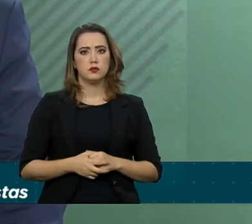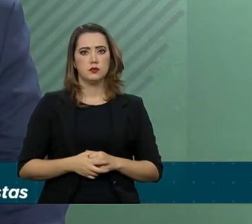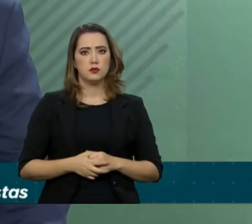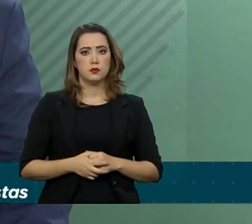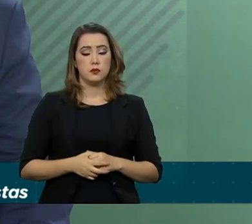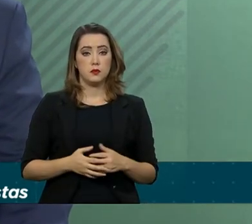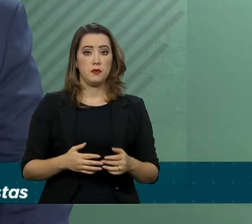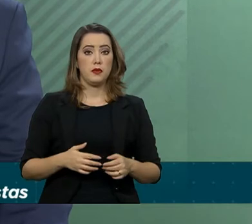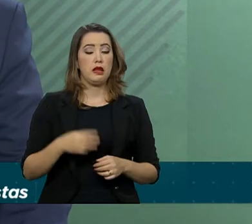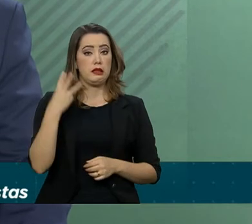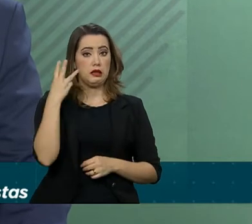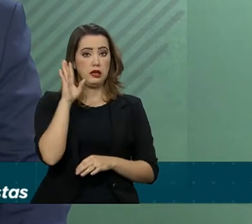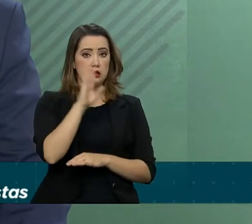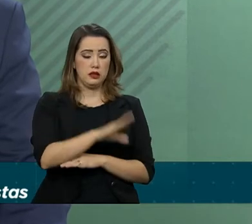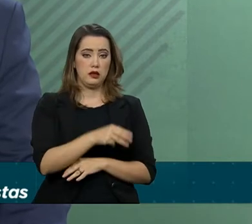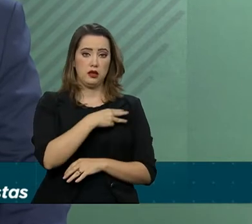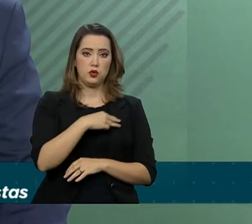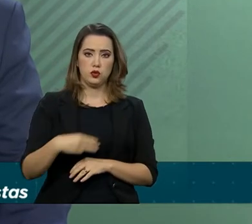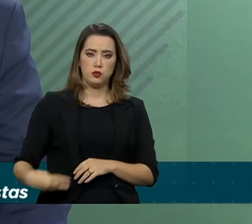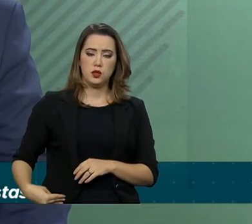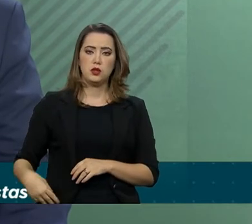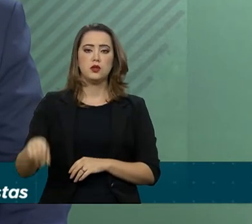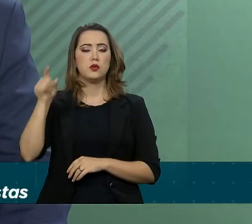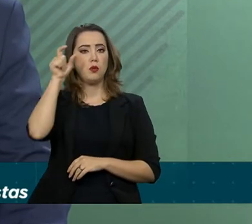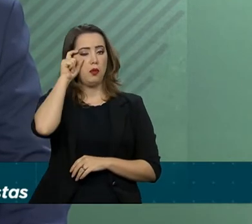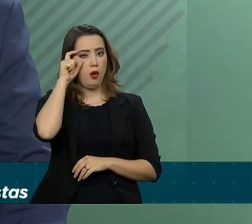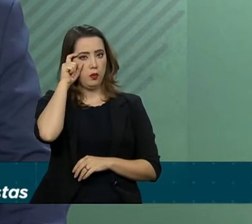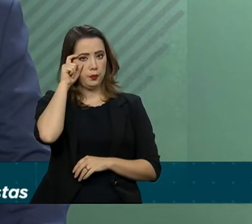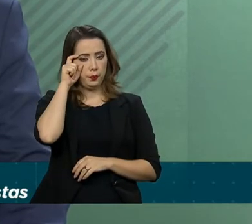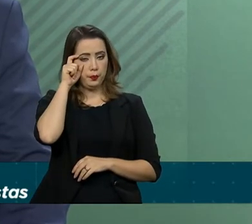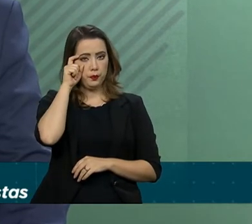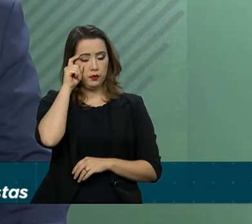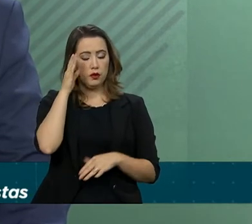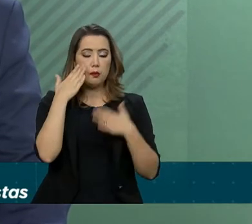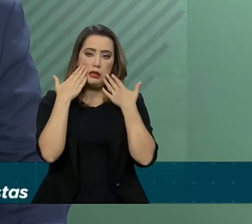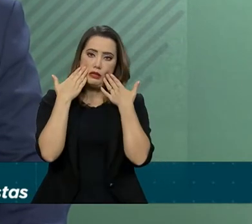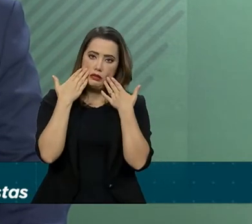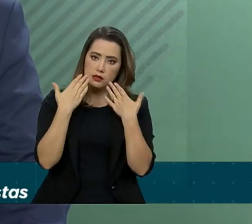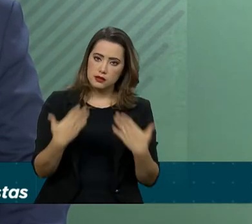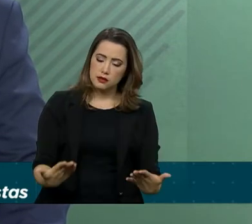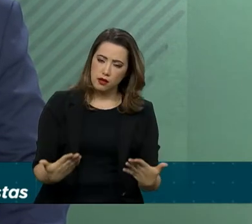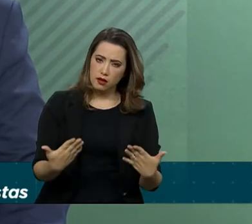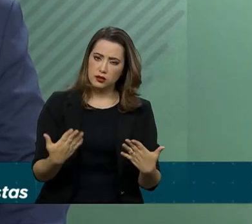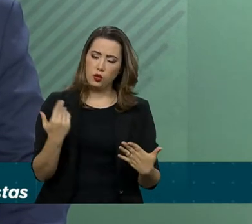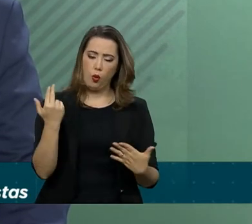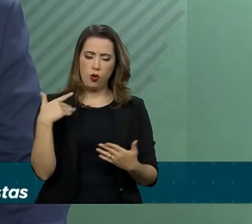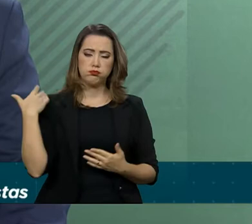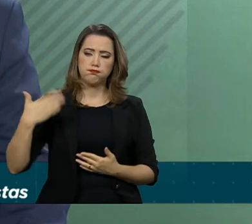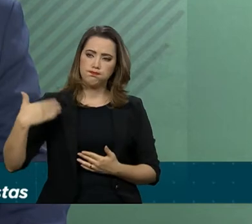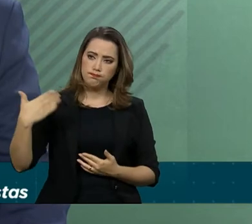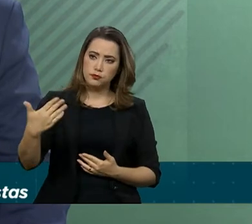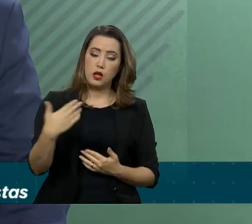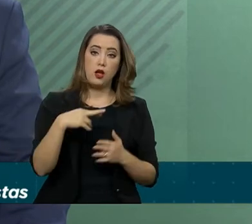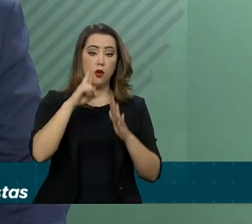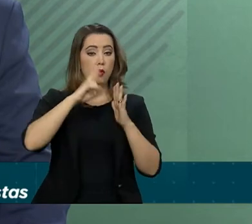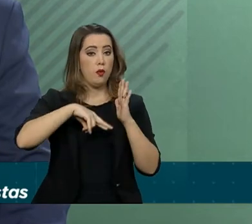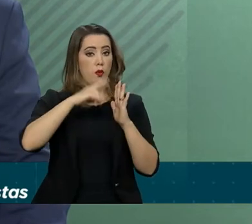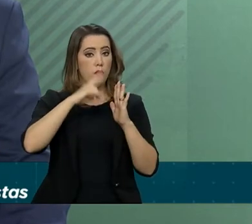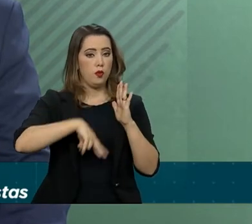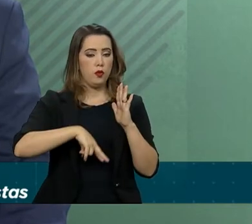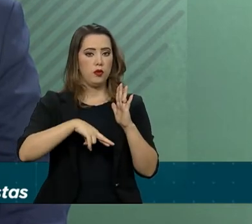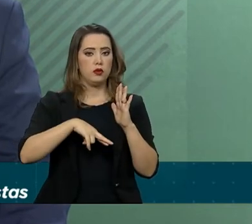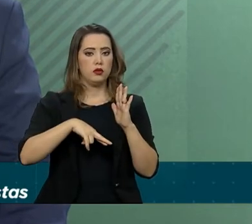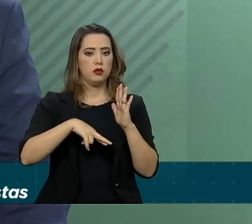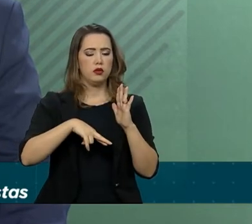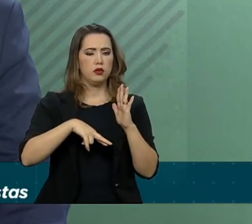Às 15 horas, com o ministro Paulo Guedes, foi apresentado como de praxe o relatório semenal